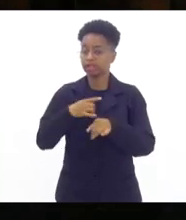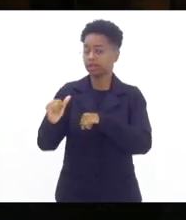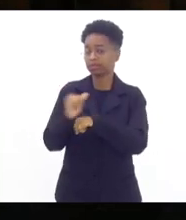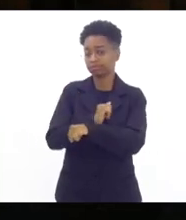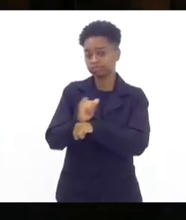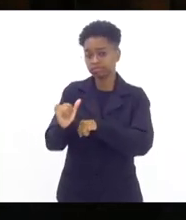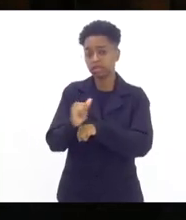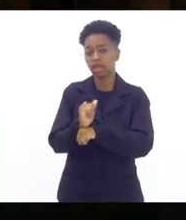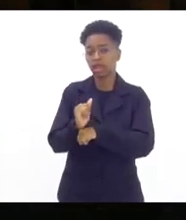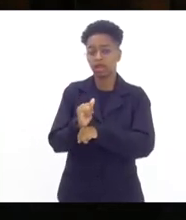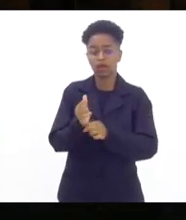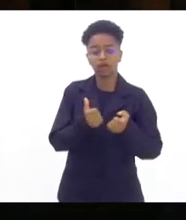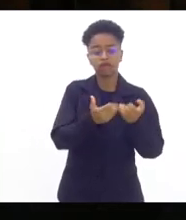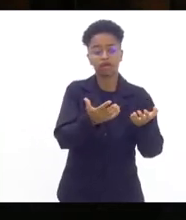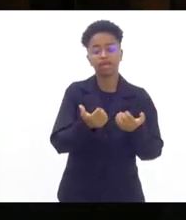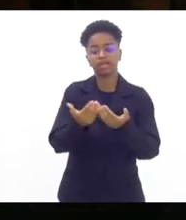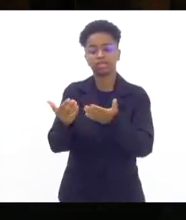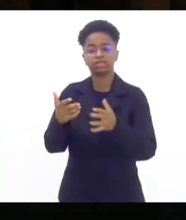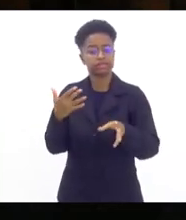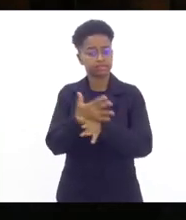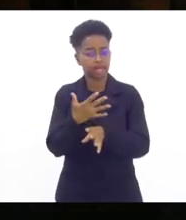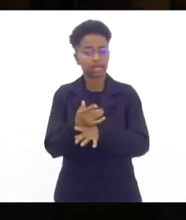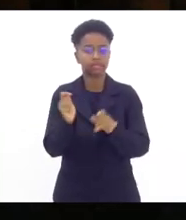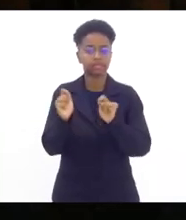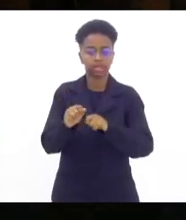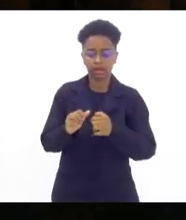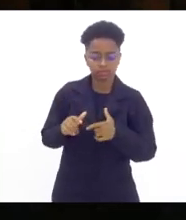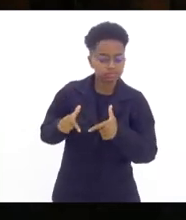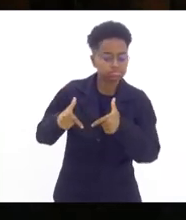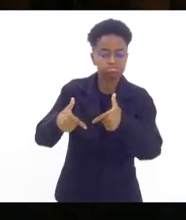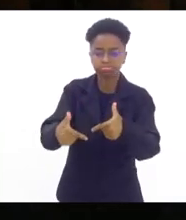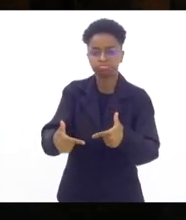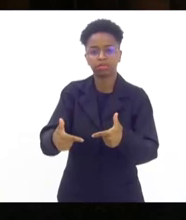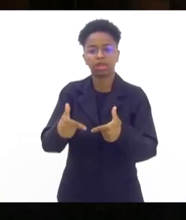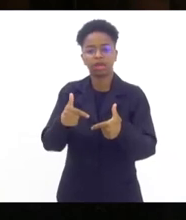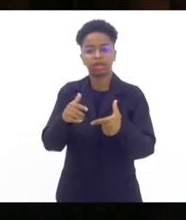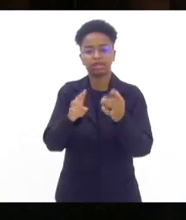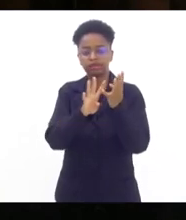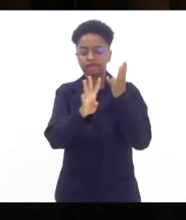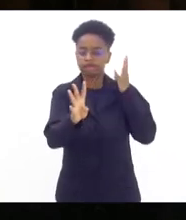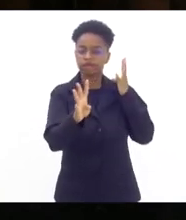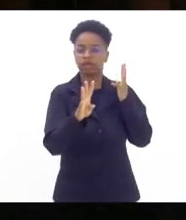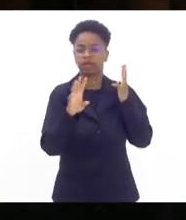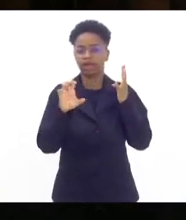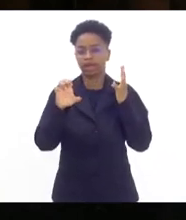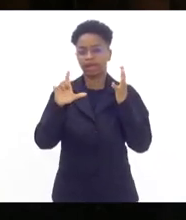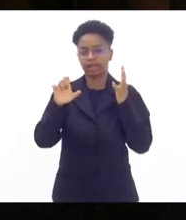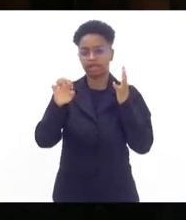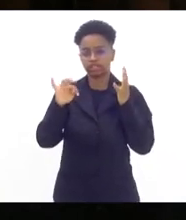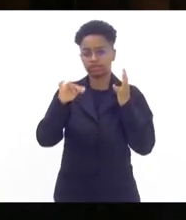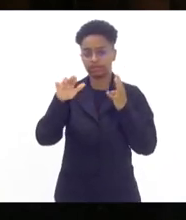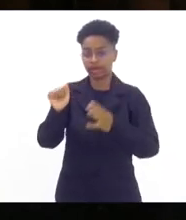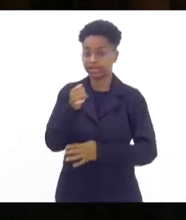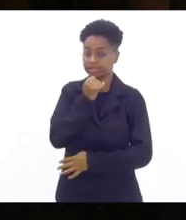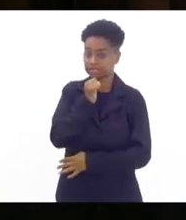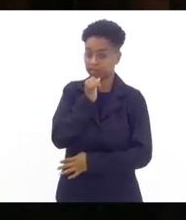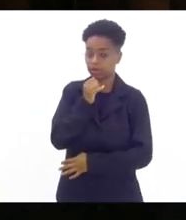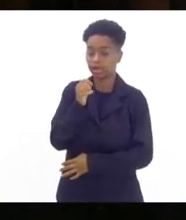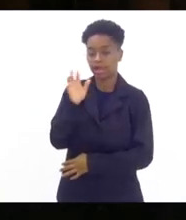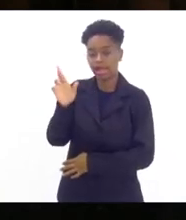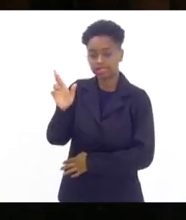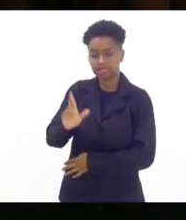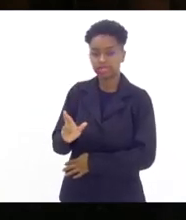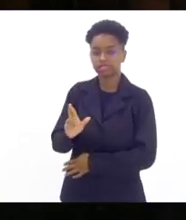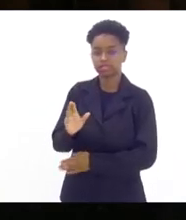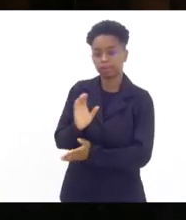e um mecanismo para os municípios realmente poderem enfrentar as suas filas de cirurgias eletivas no caso de Resende por exemplo Resende deve